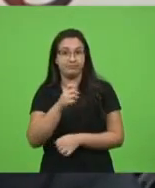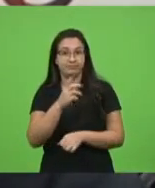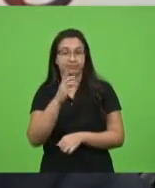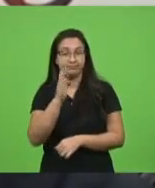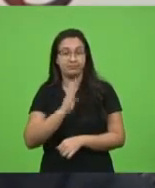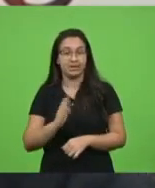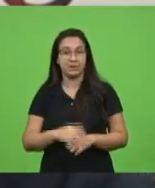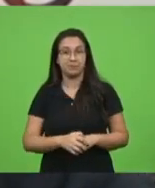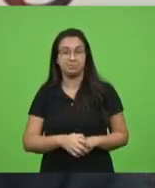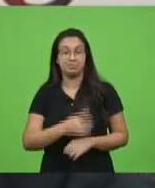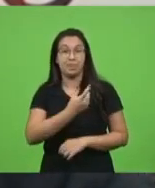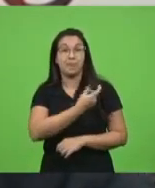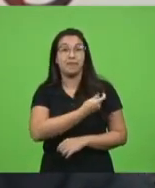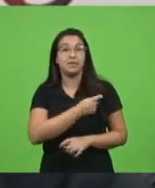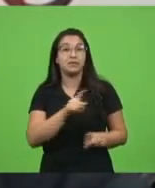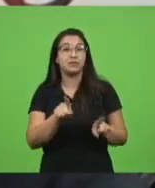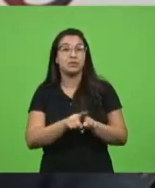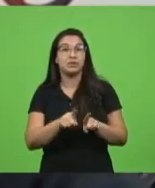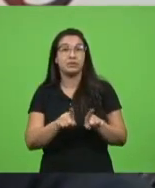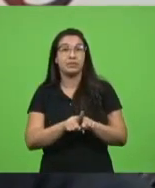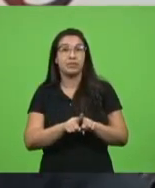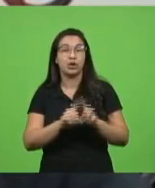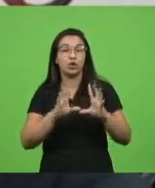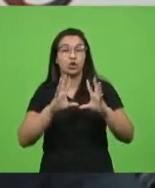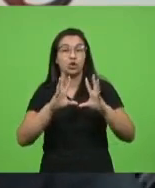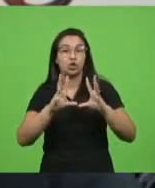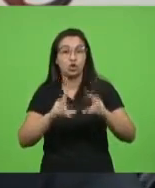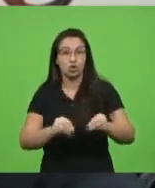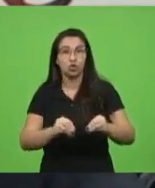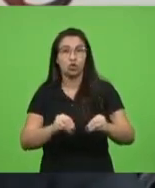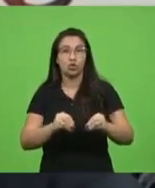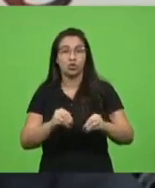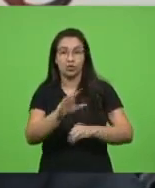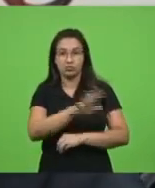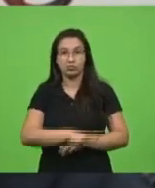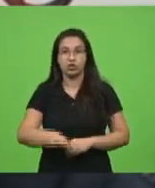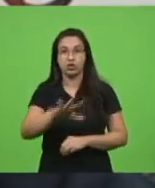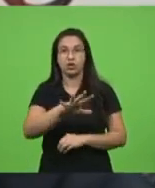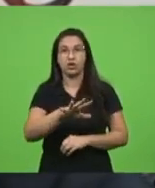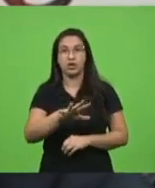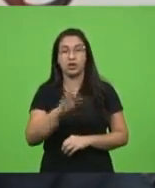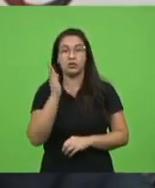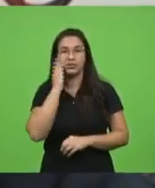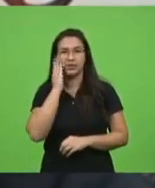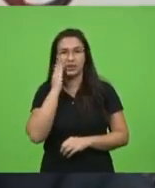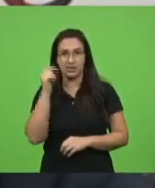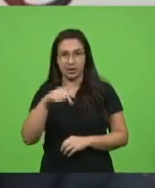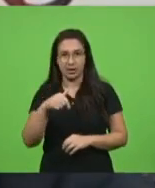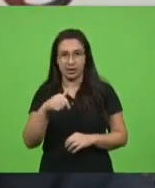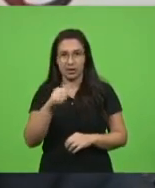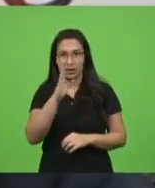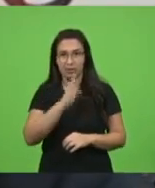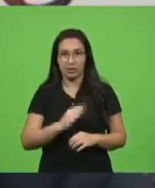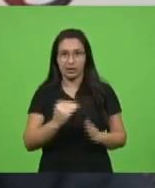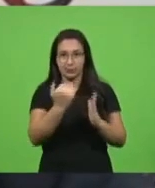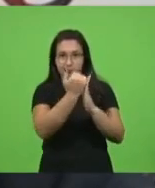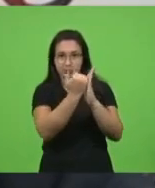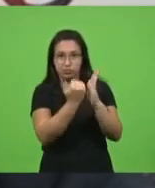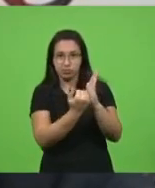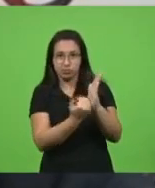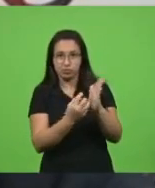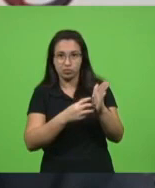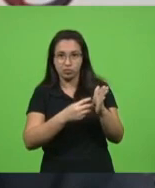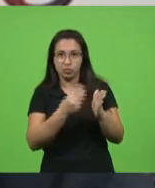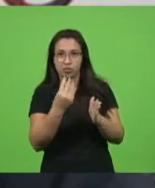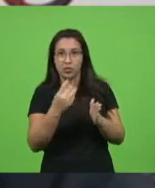na vacinação absoluta, aquele do absoluto, no geral, de todos, só em que posição que o Brasil está na questão de vacinação em